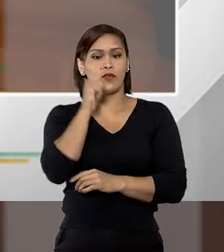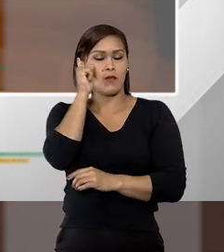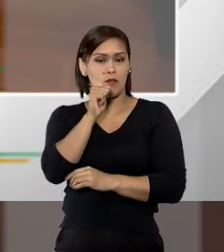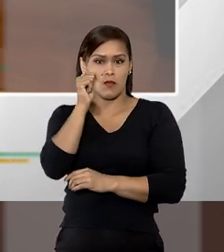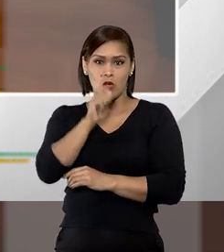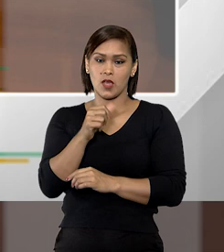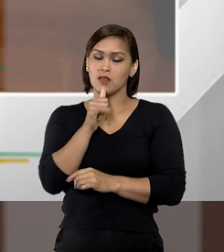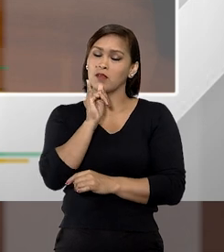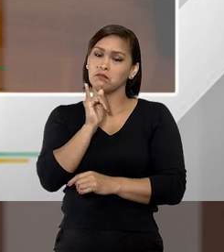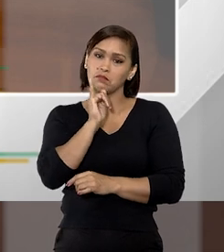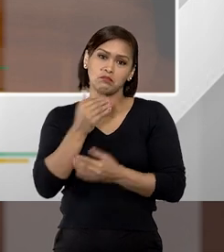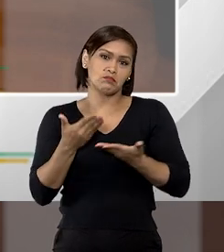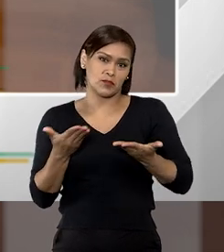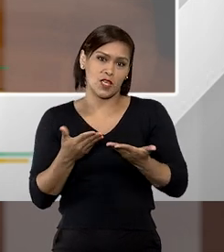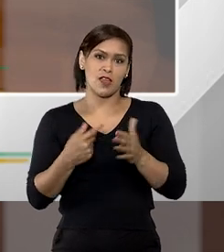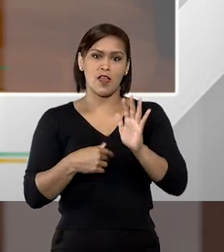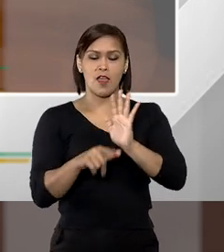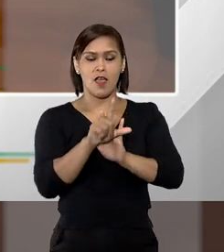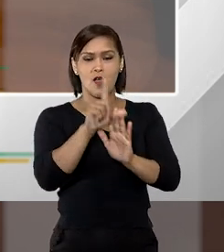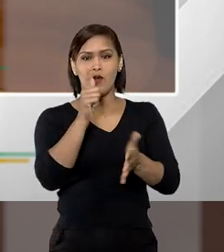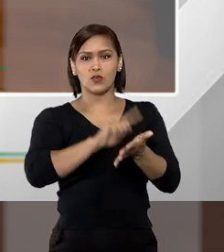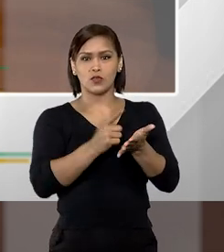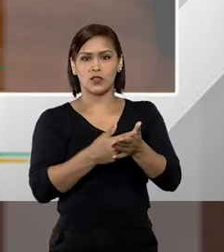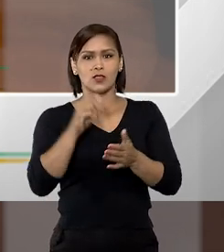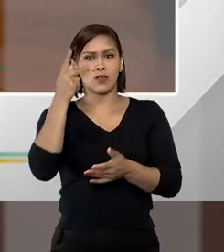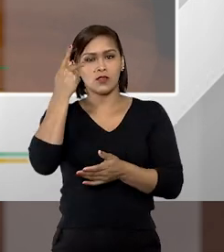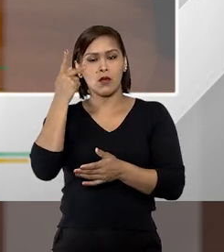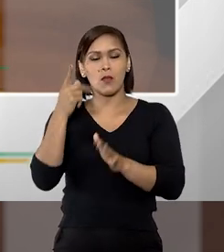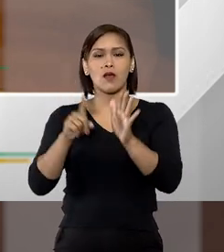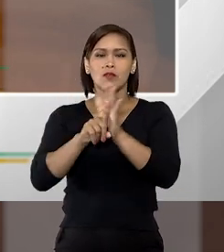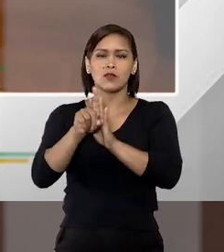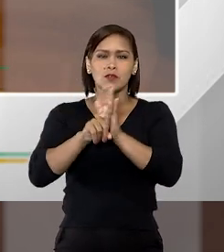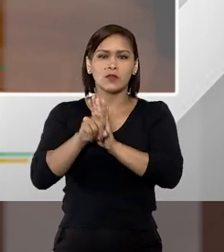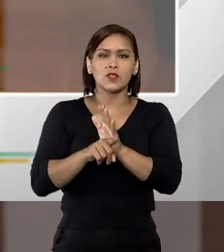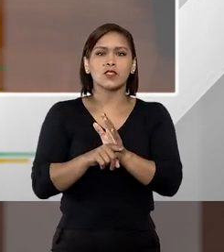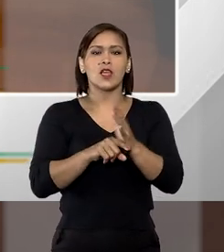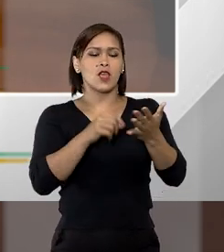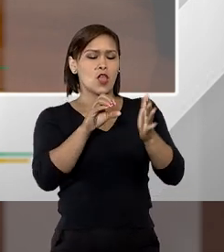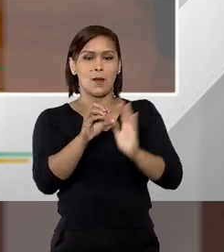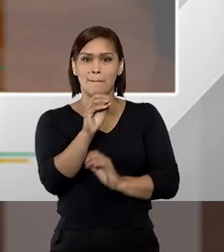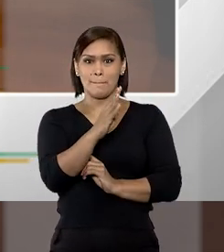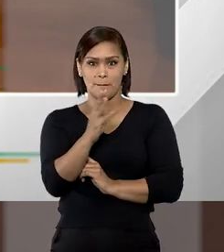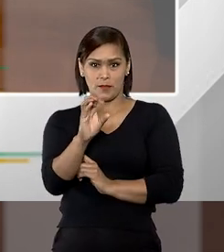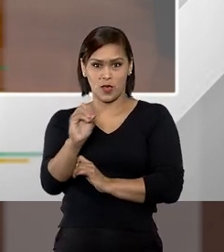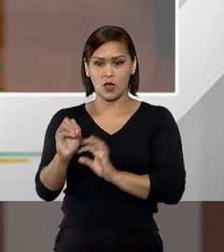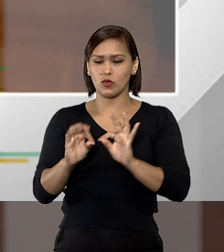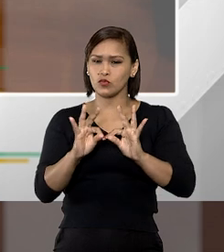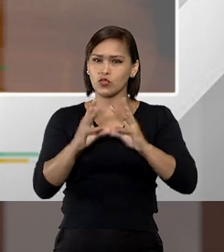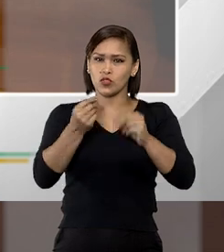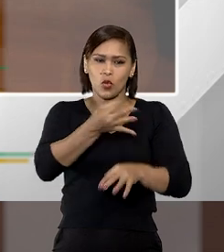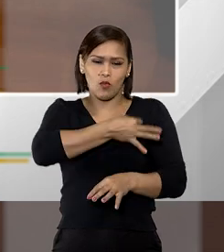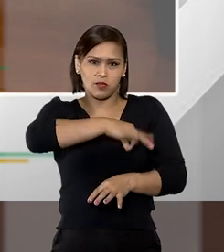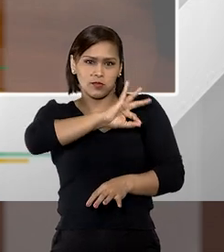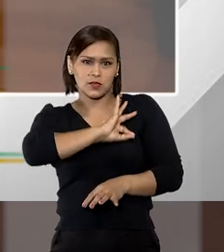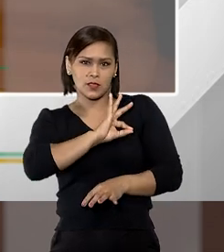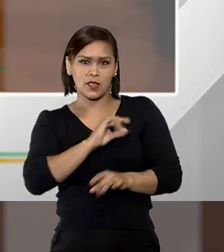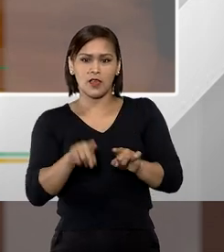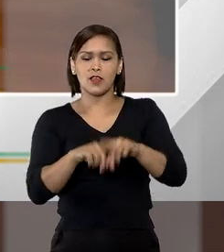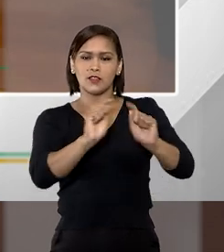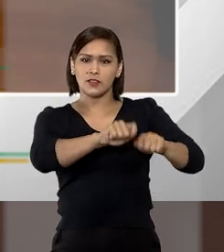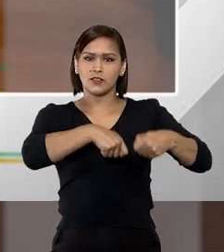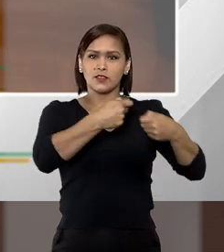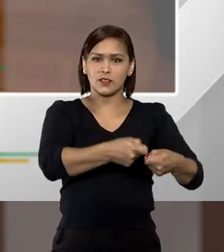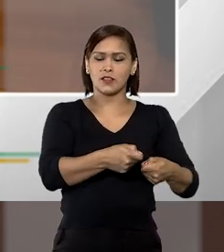como, por exemplo, a Folha de São Paulo fez uma pesquisa nos boletins de ocorrência de todas as delegacias de defesa de